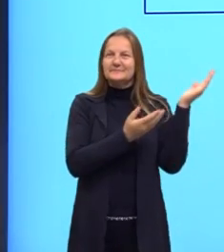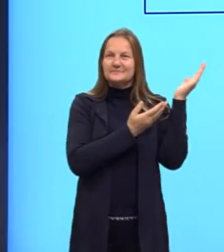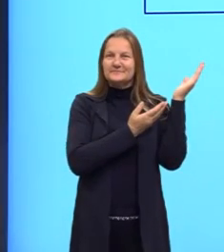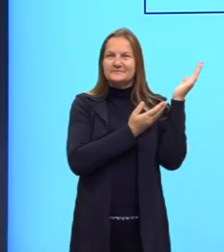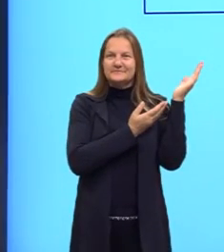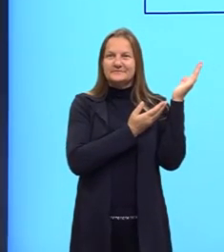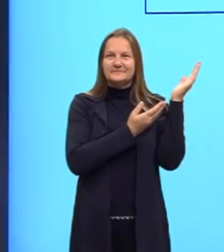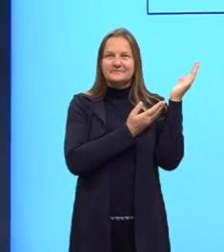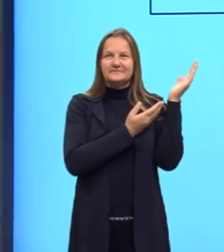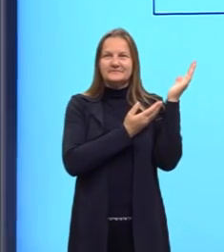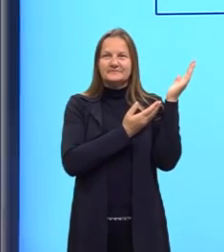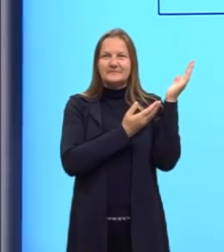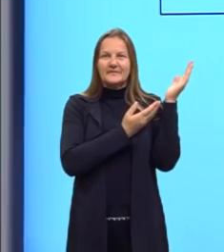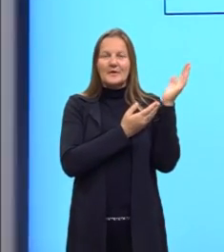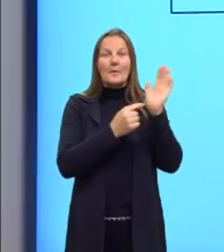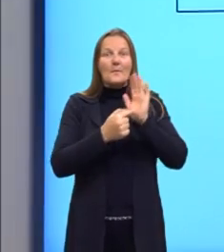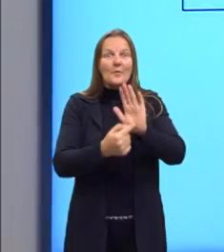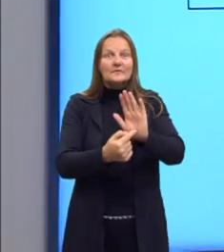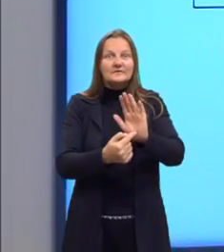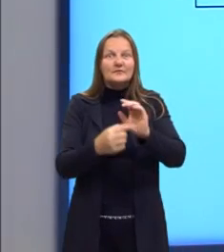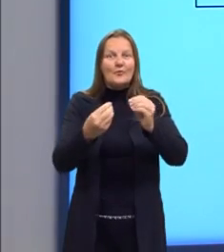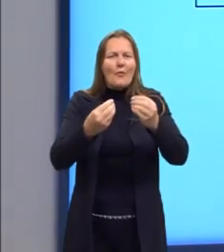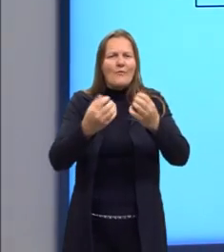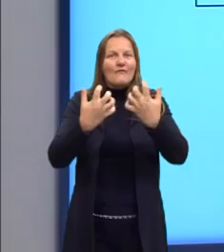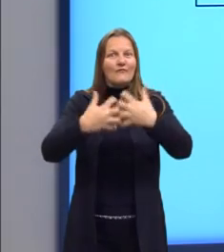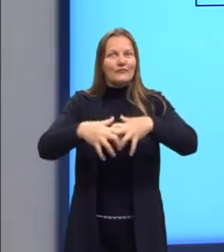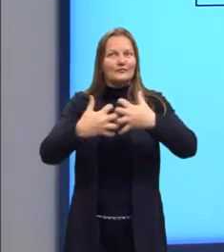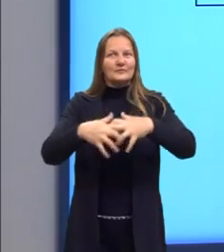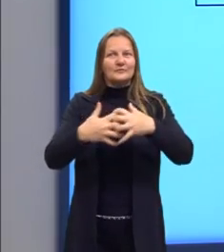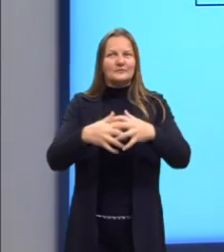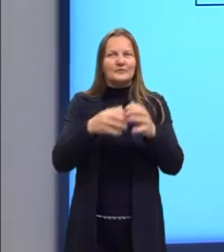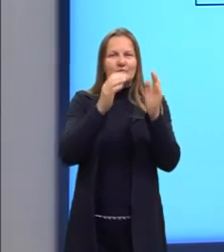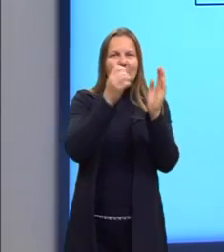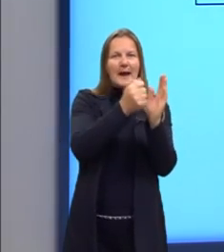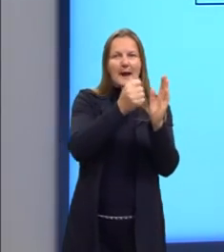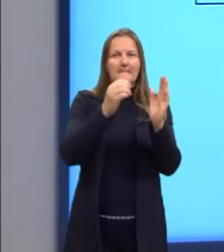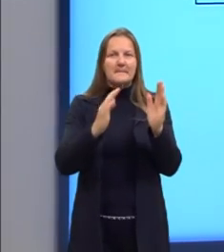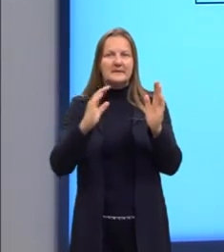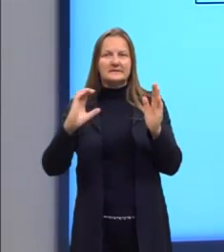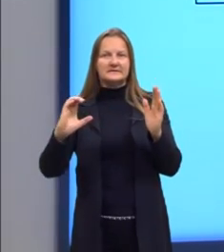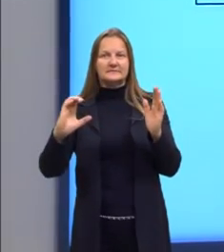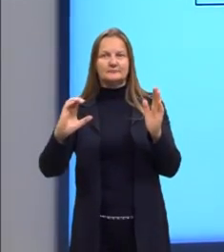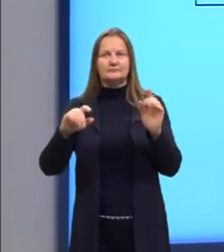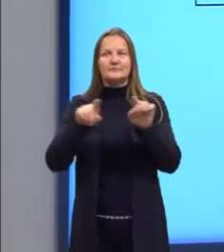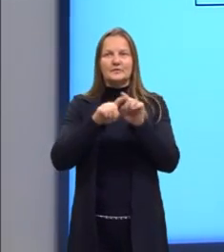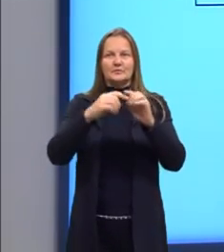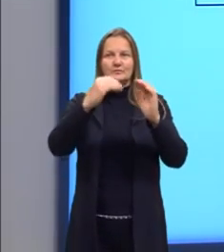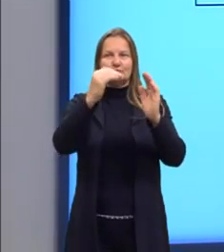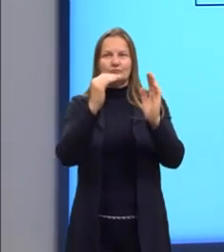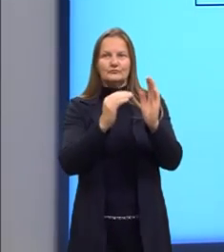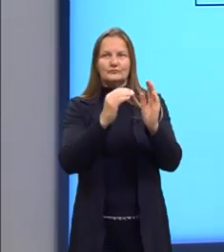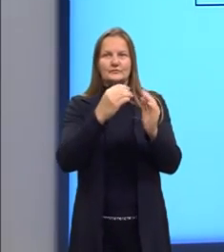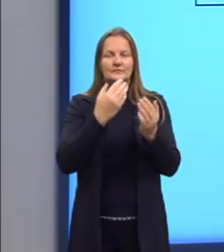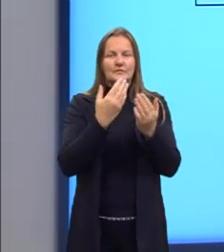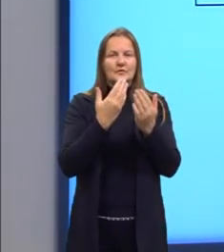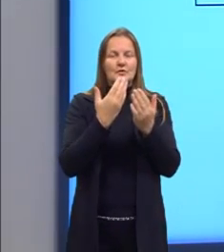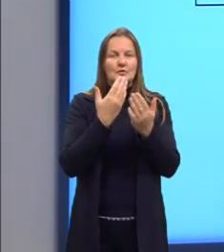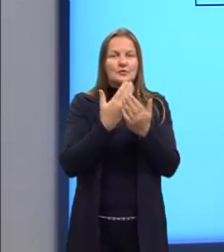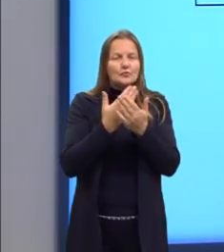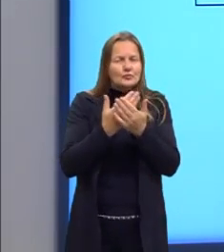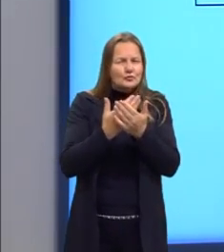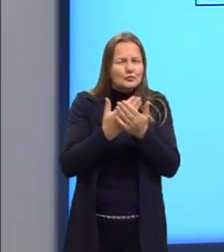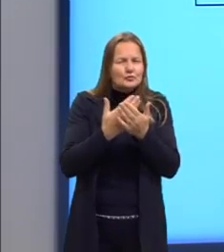fluxograma, mostrando como é que funciona. Período A, B e C, estudos sincrônicos.